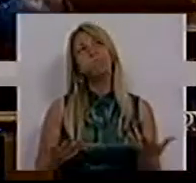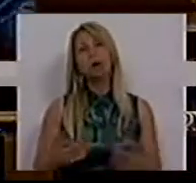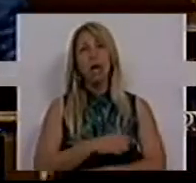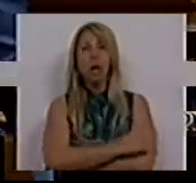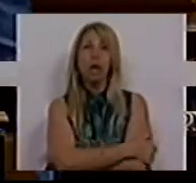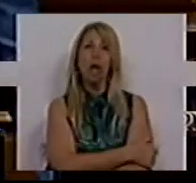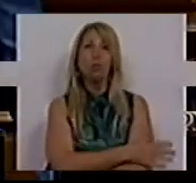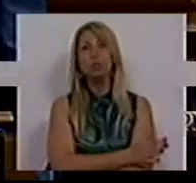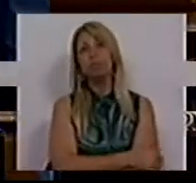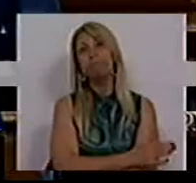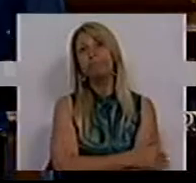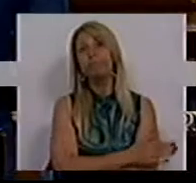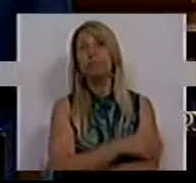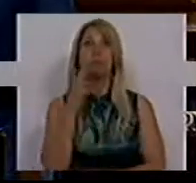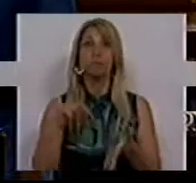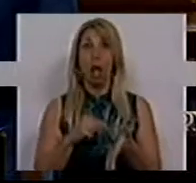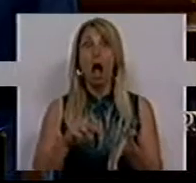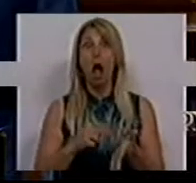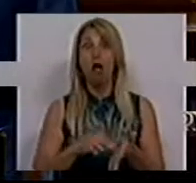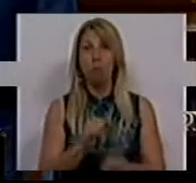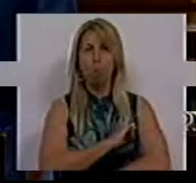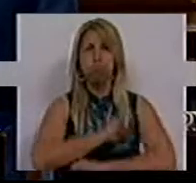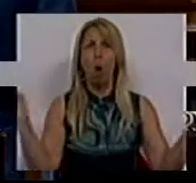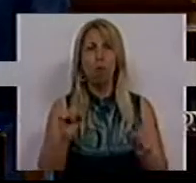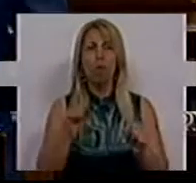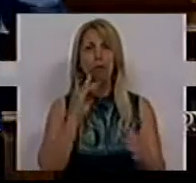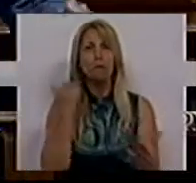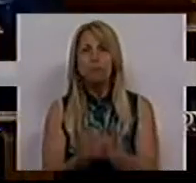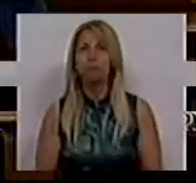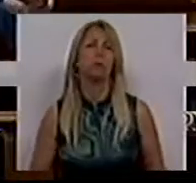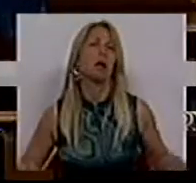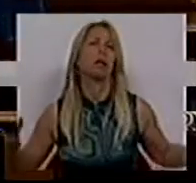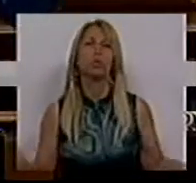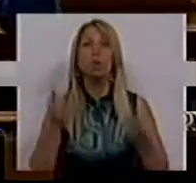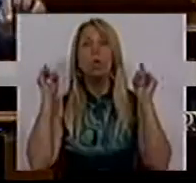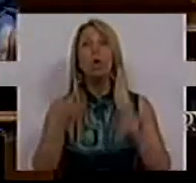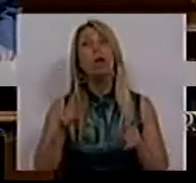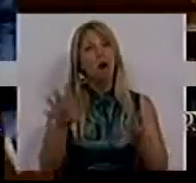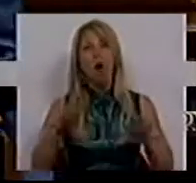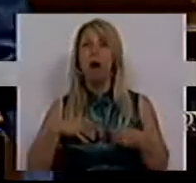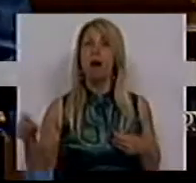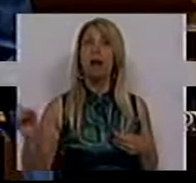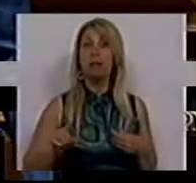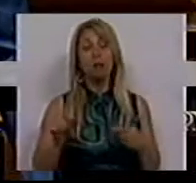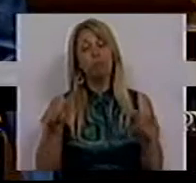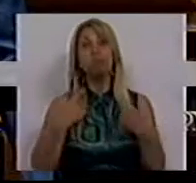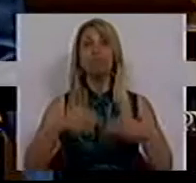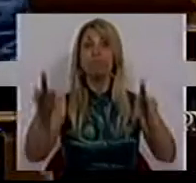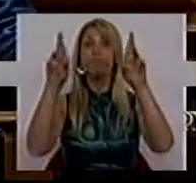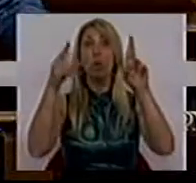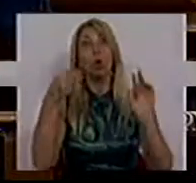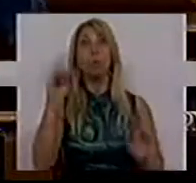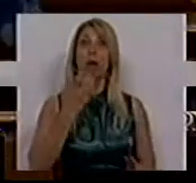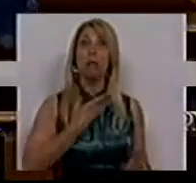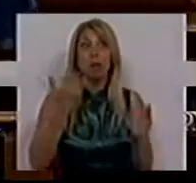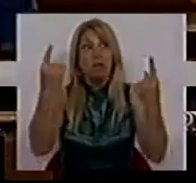que a bomba rebente no bolso das pessoas. Isso é que nós não aceitaremos. E esperávamos que o PSD tivesse aqui uma atitude sobre esta